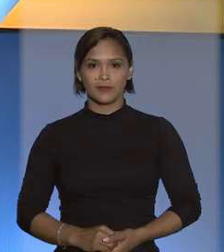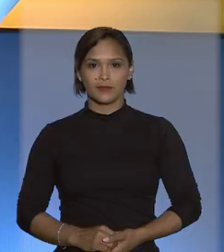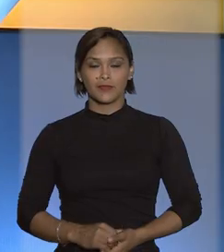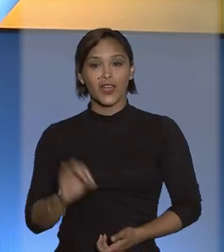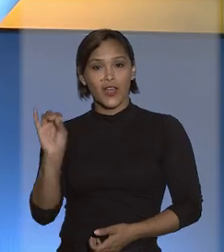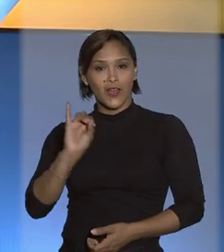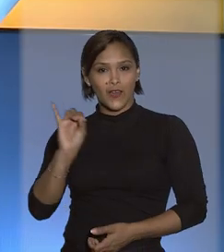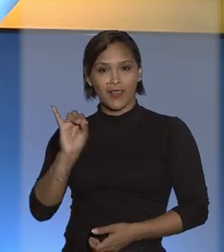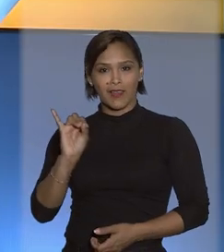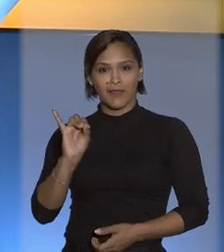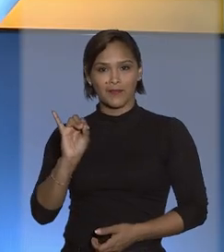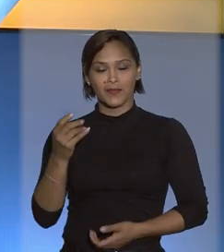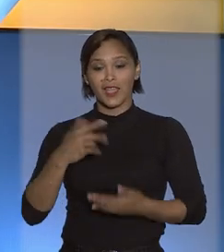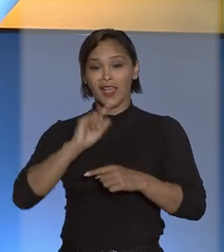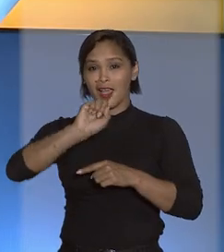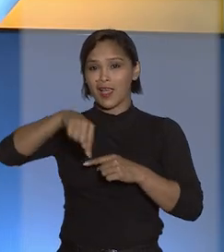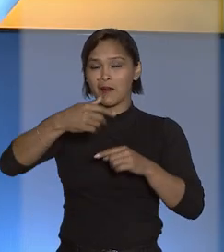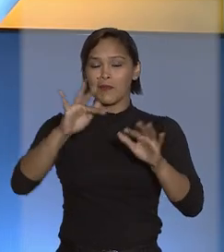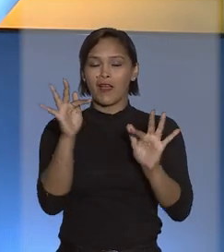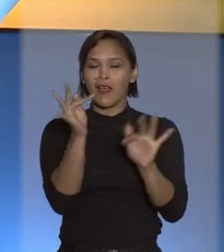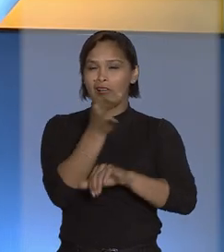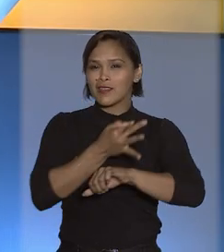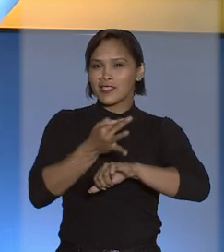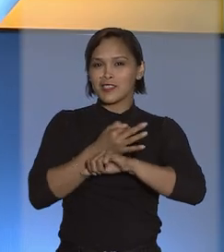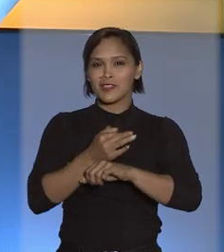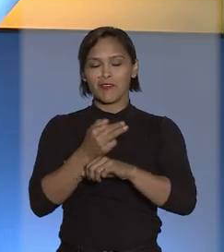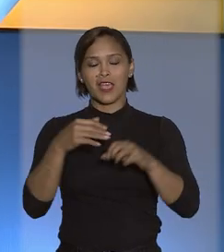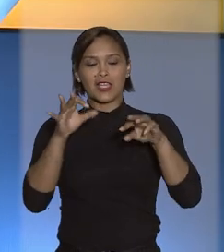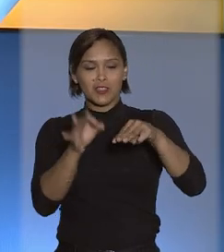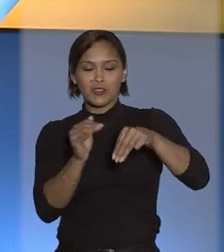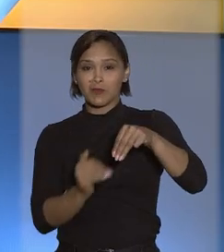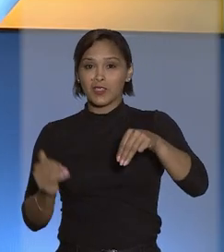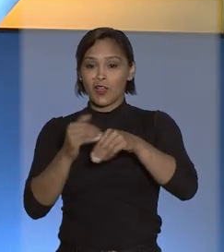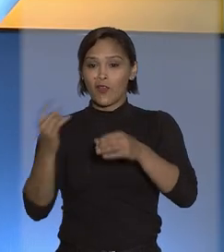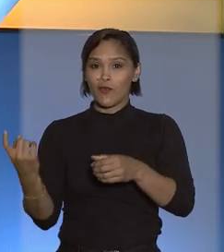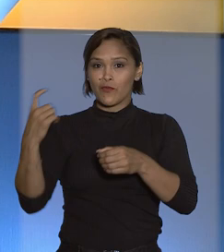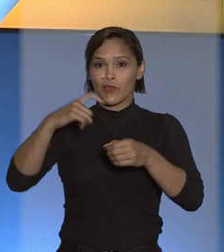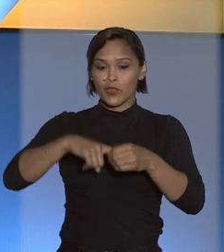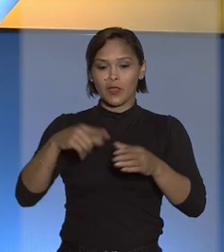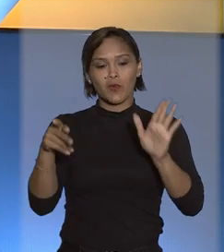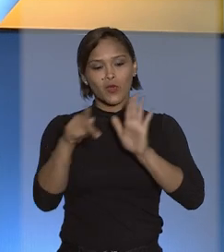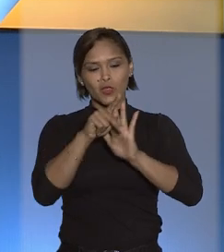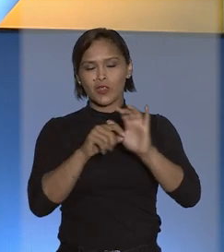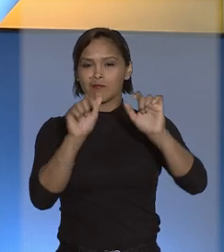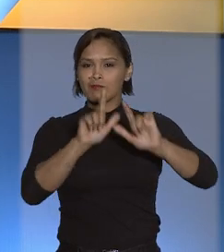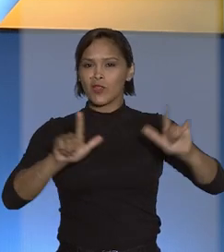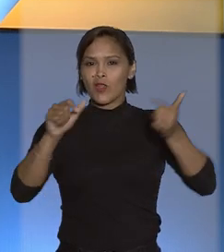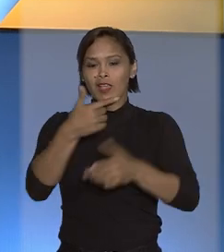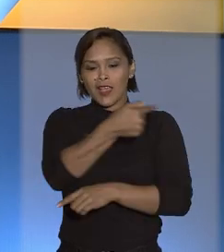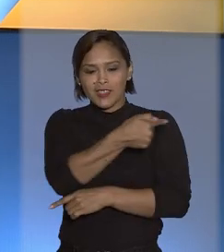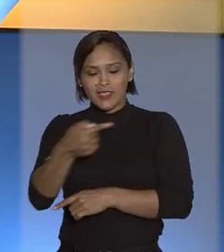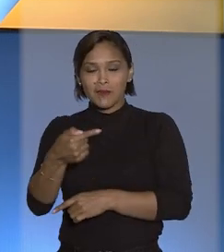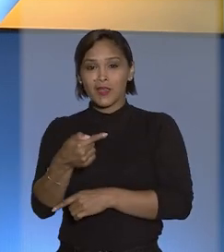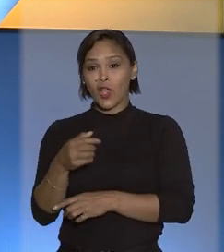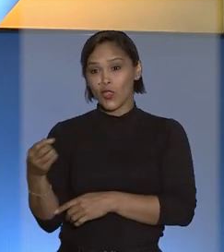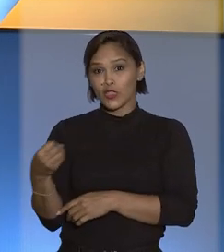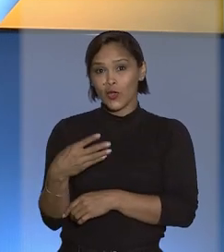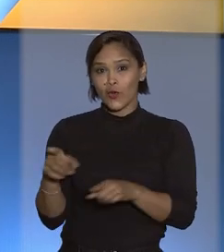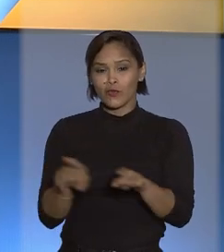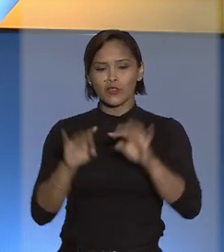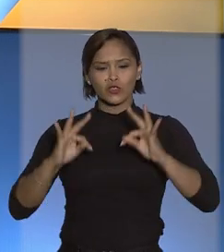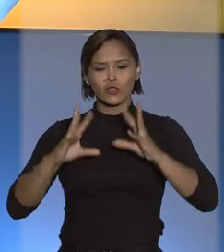Olá, após as férias dos ministros estamos de volta com o nosso programa semanal inédito